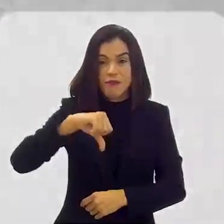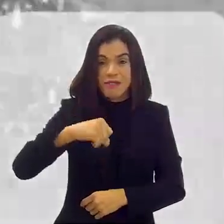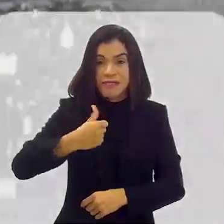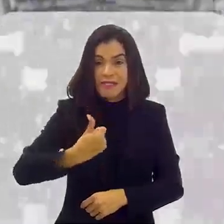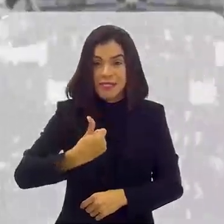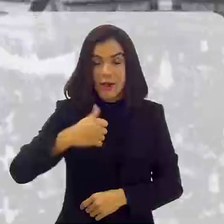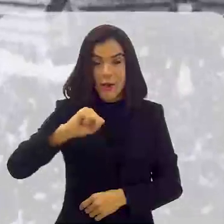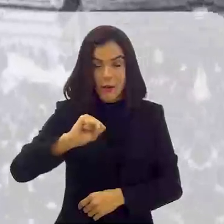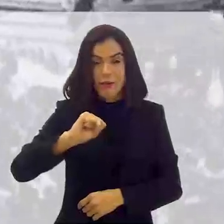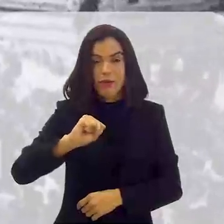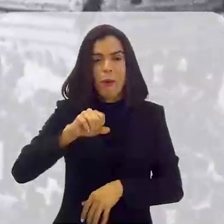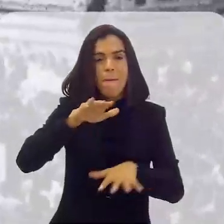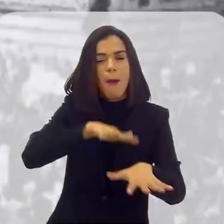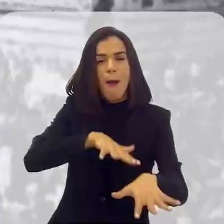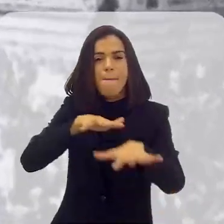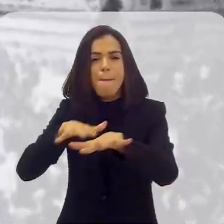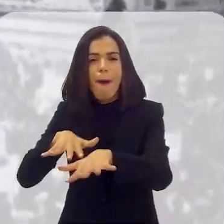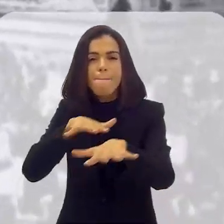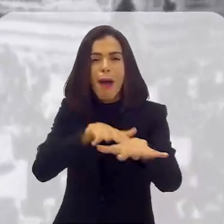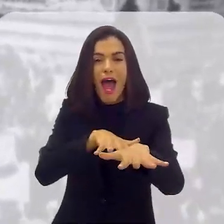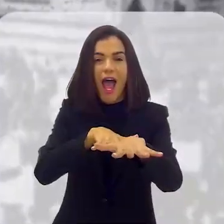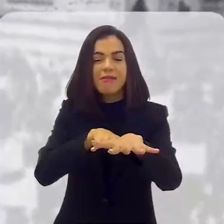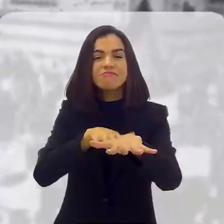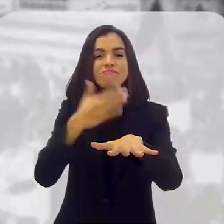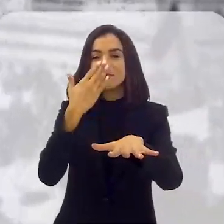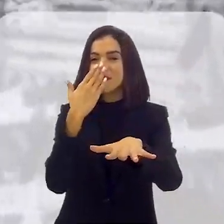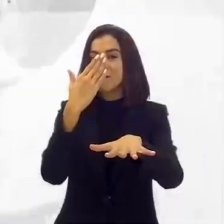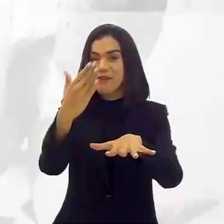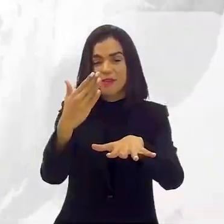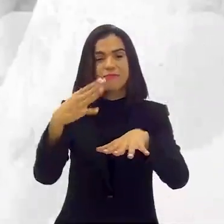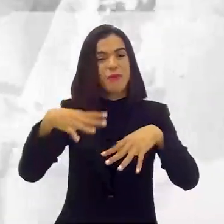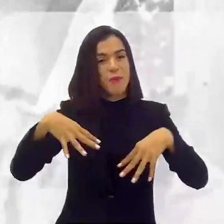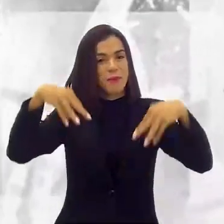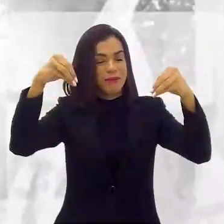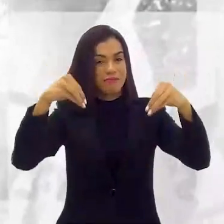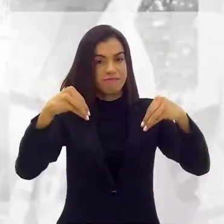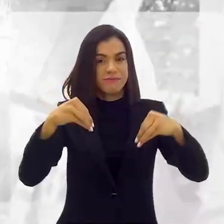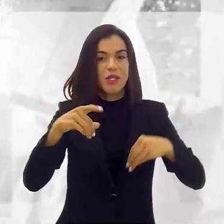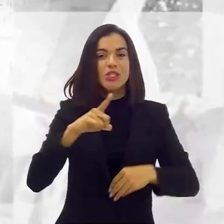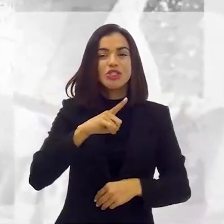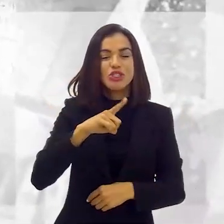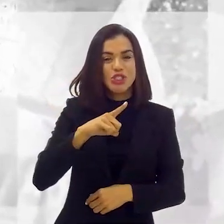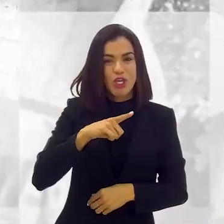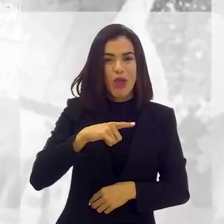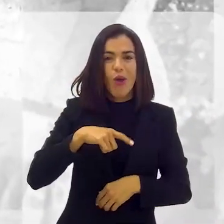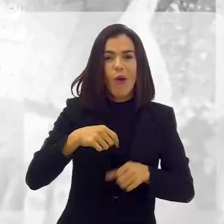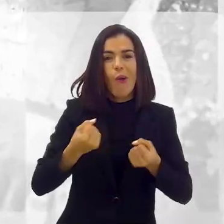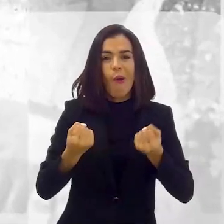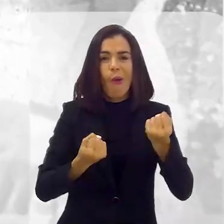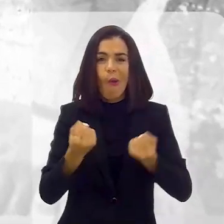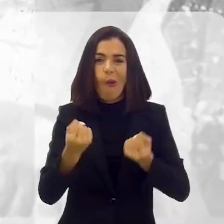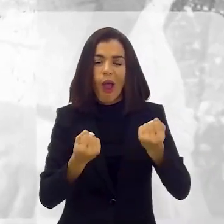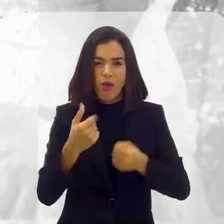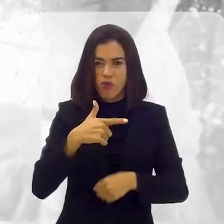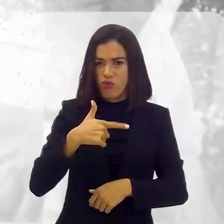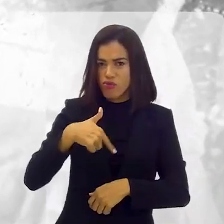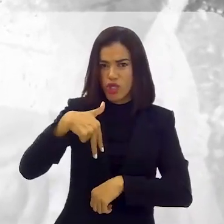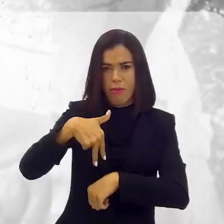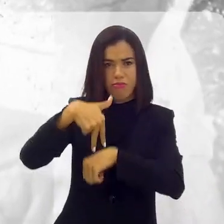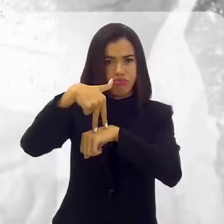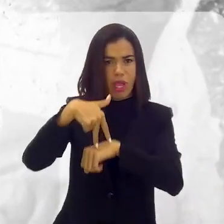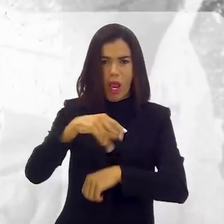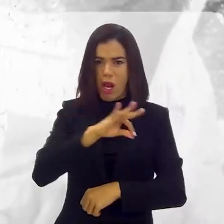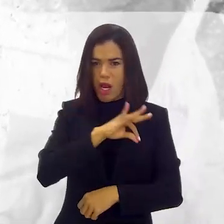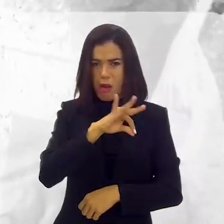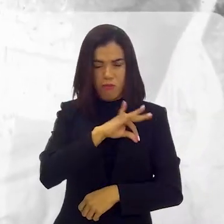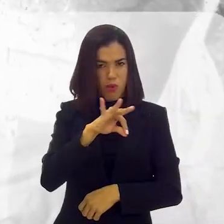1968. E viemos caminhando e acabou se encerrando aqui. E o Vladimir subia num carrinho, não tinha palanque,